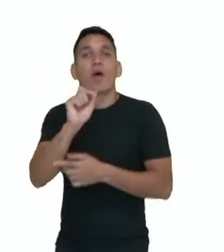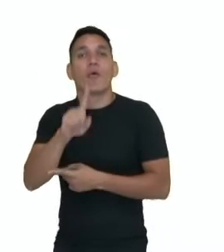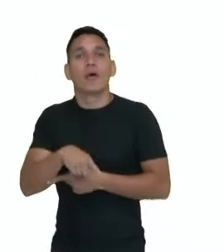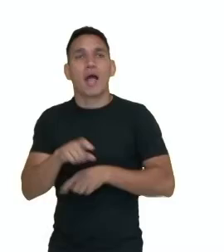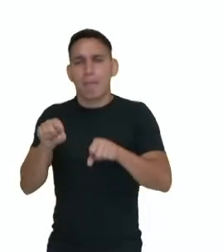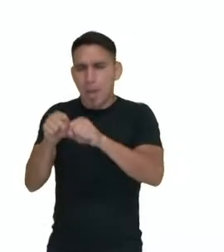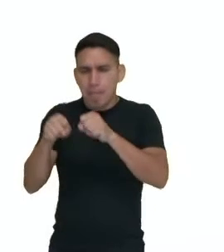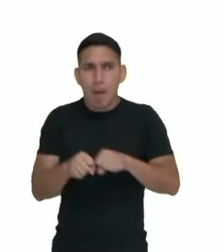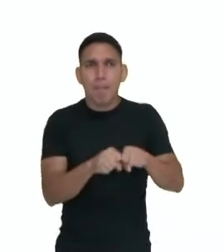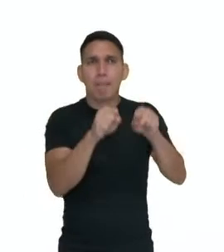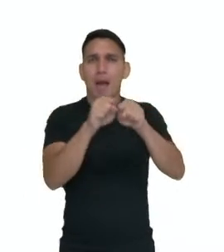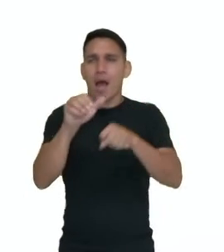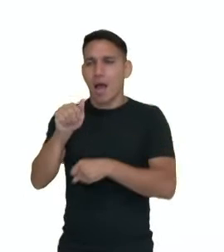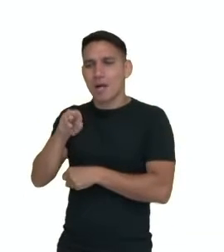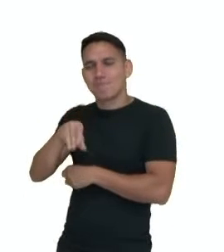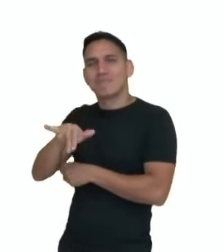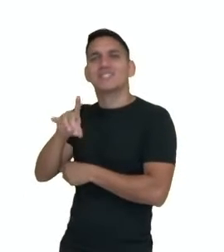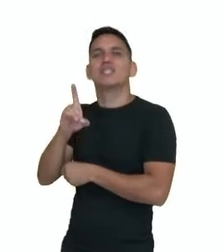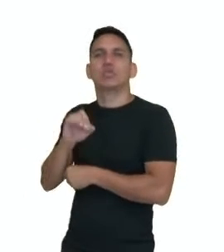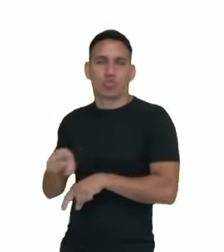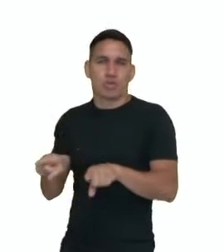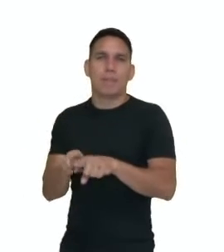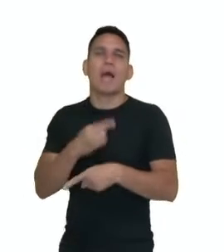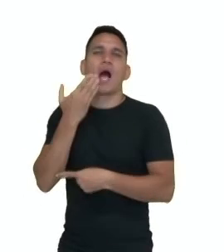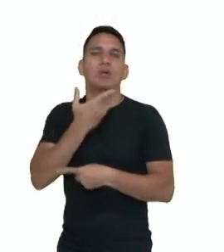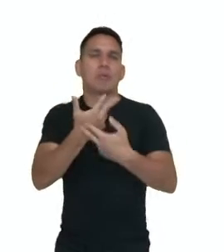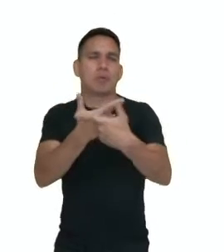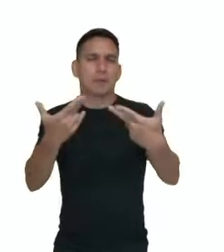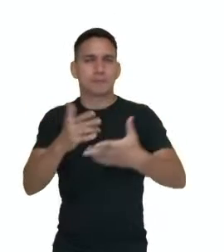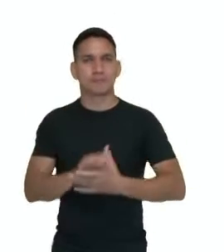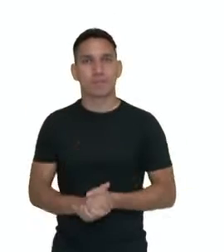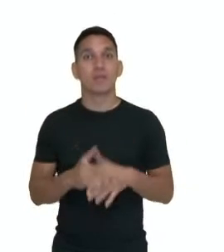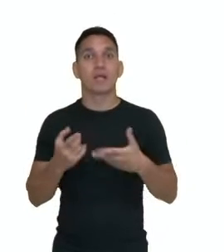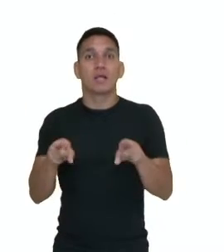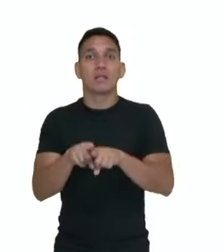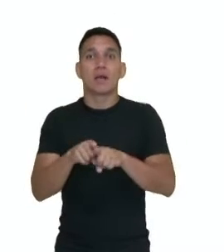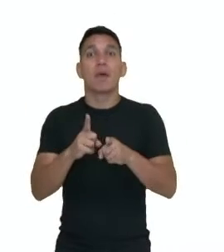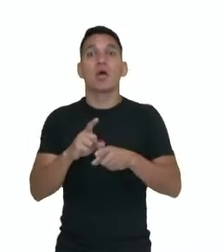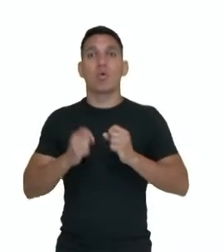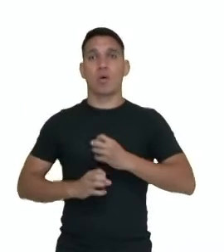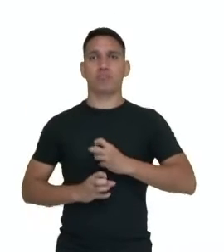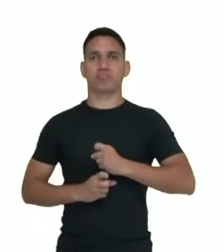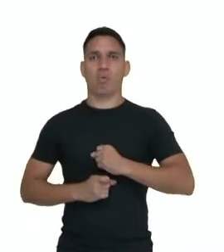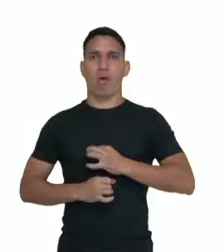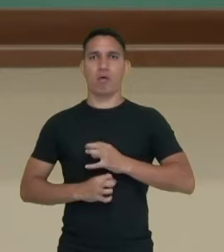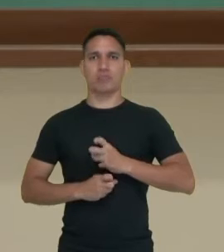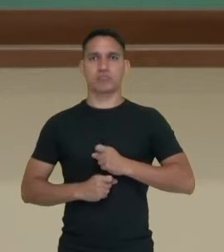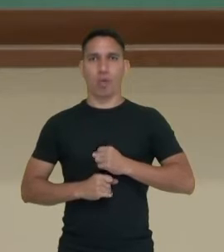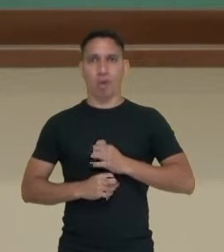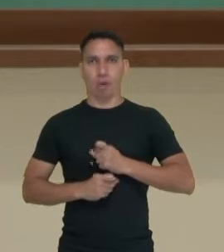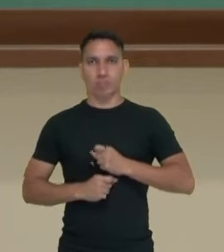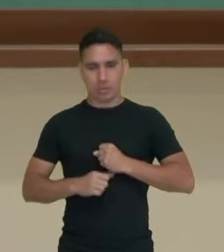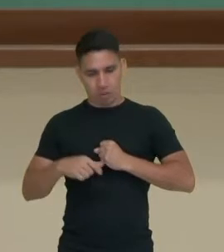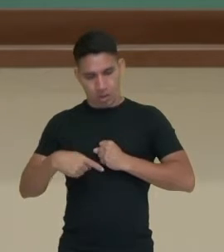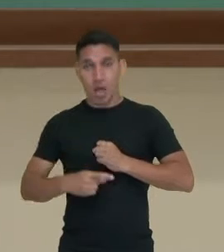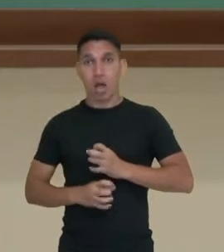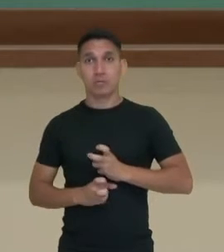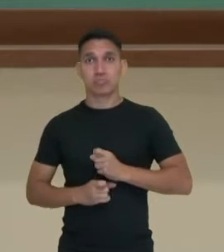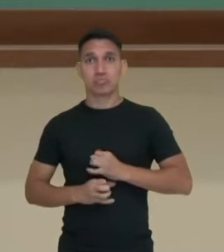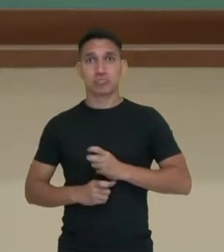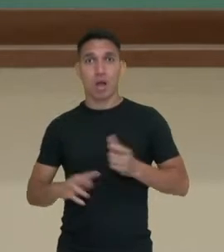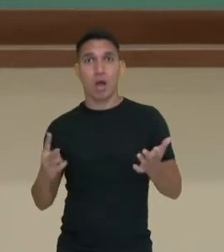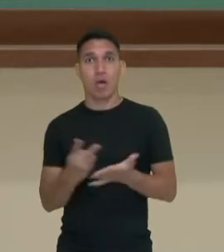digestão do amido, dos polissacarídeos, né? Açúcares específicos, tá? E os movimentos peristálticos que acontecem na musculatura lisa, né?